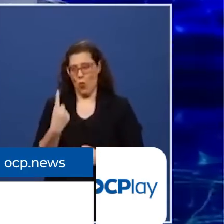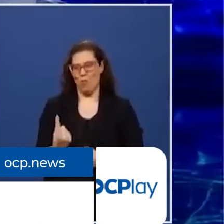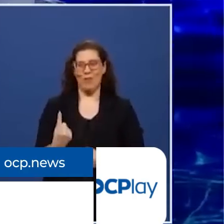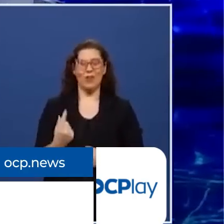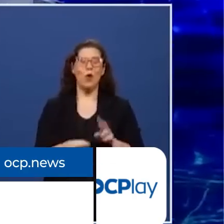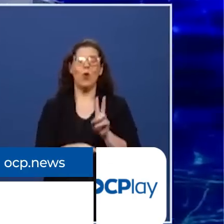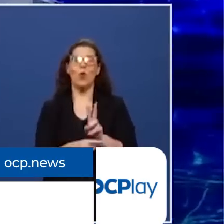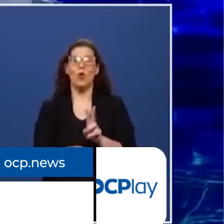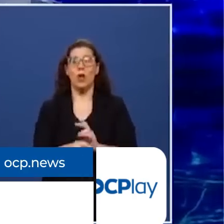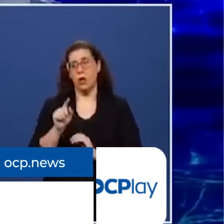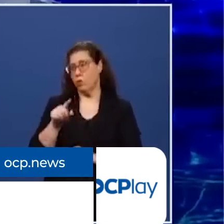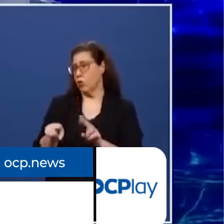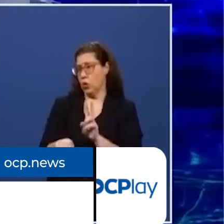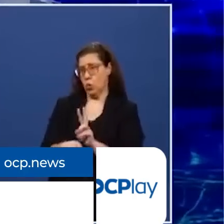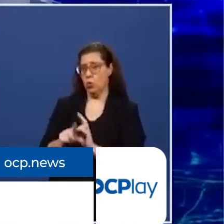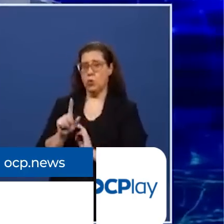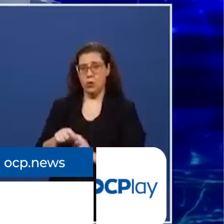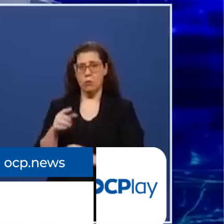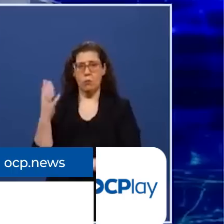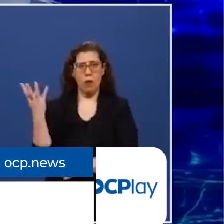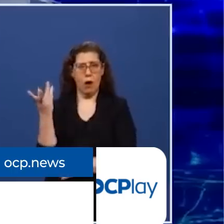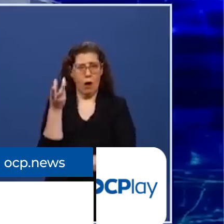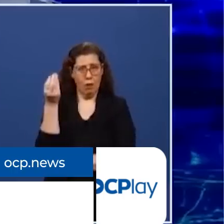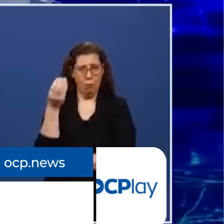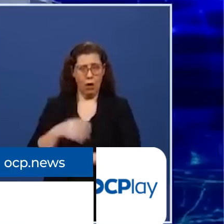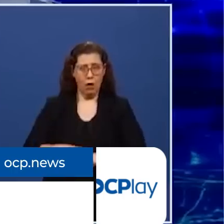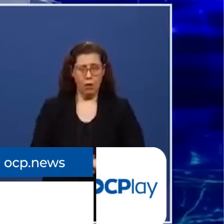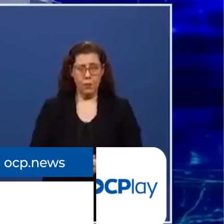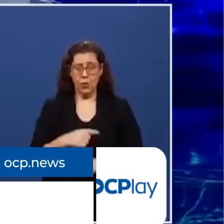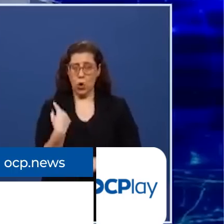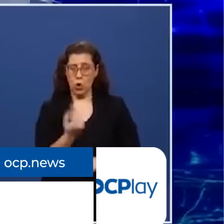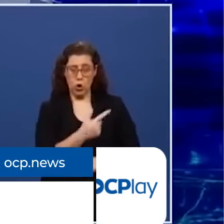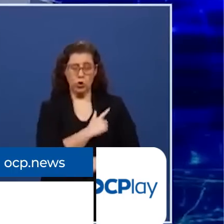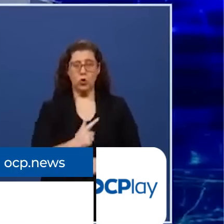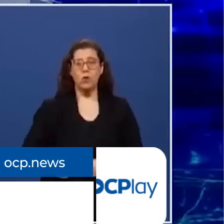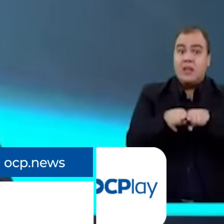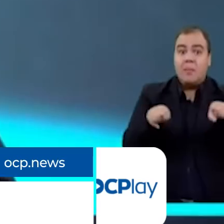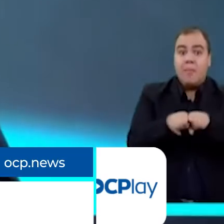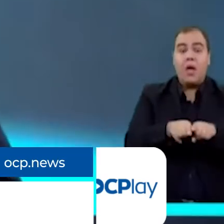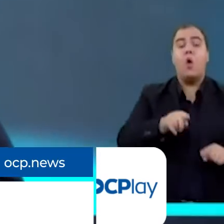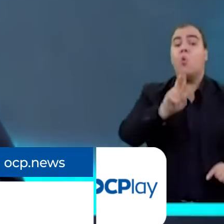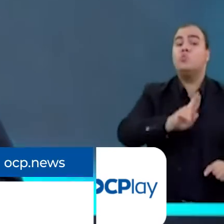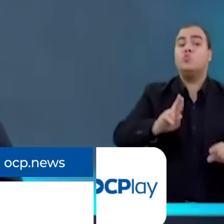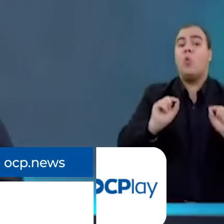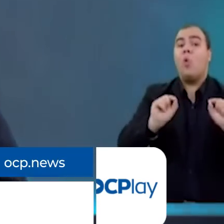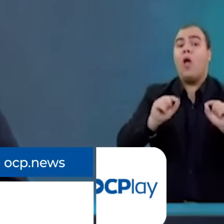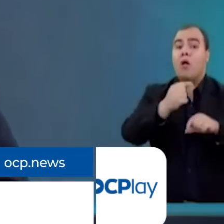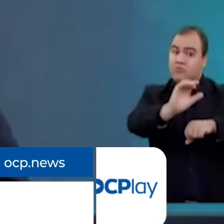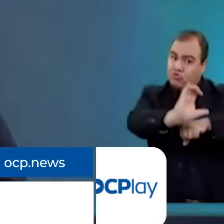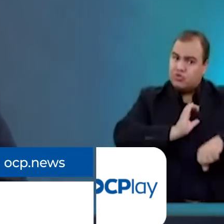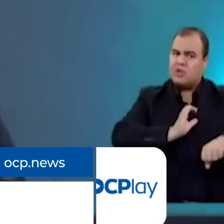petista não participaria do debate devido a uma agenda em Minas Gerais. Com a desistência de Lula, Bolsonaro será